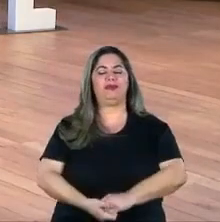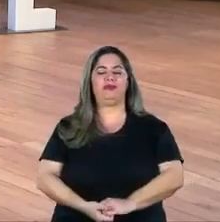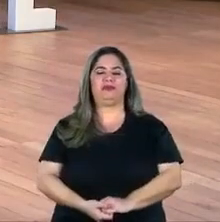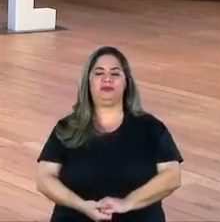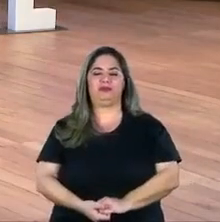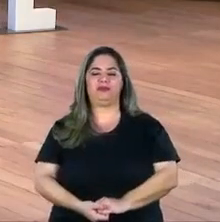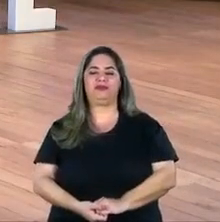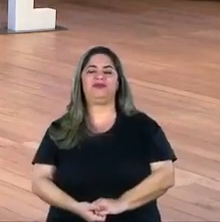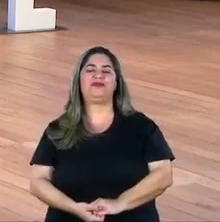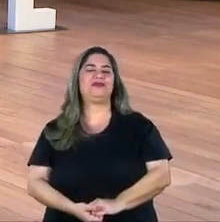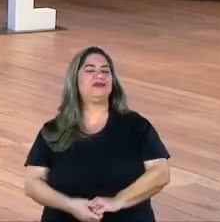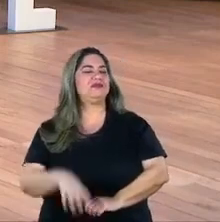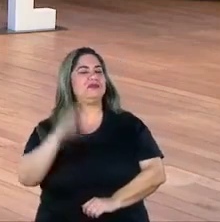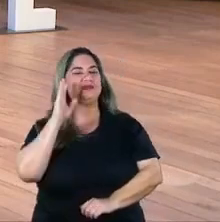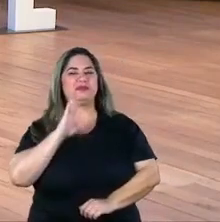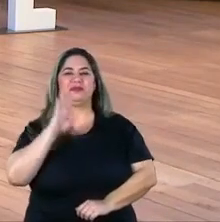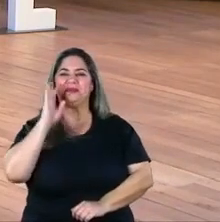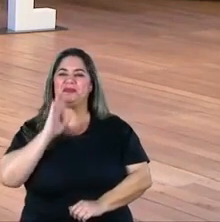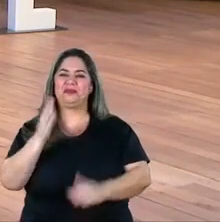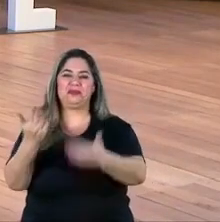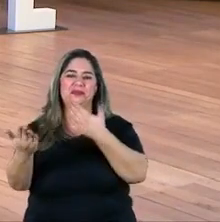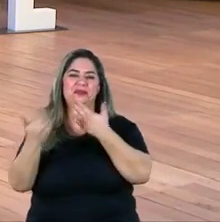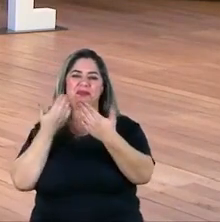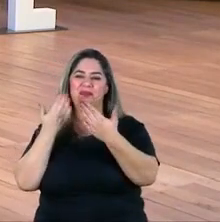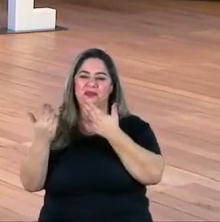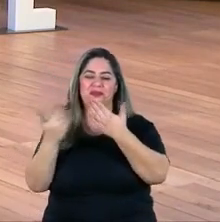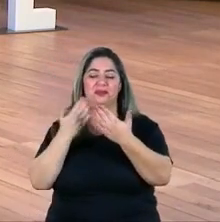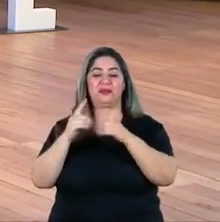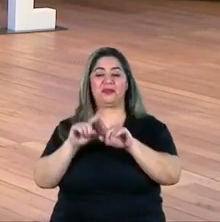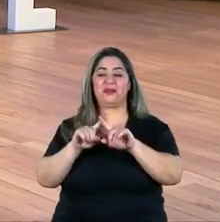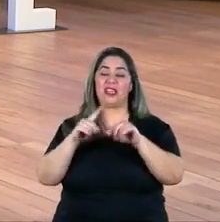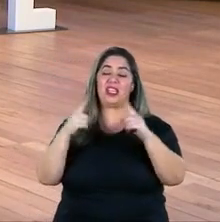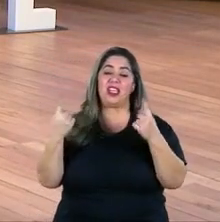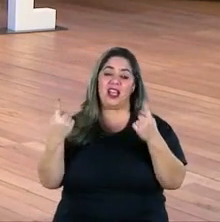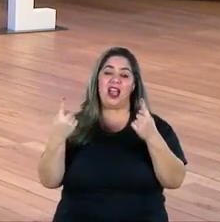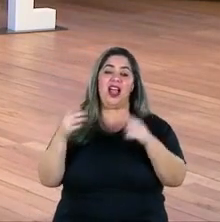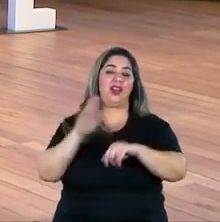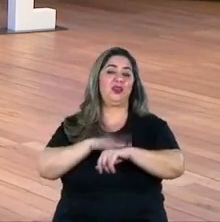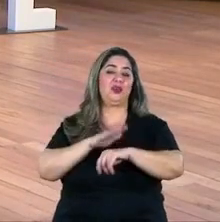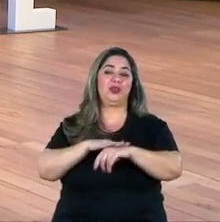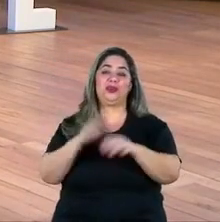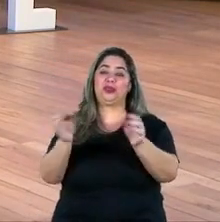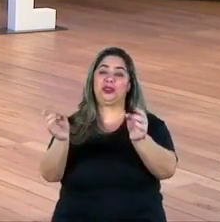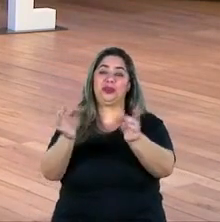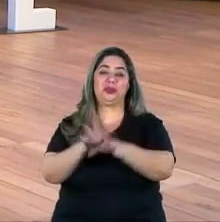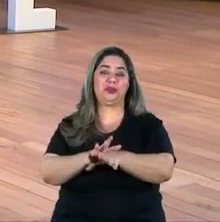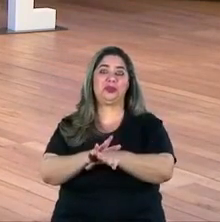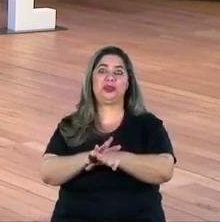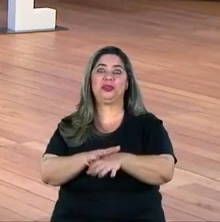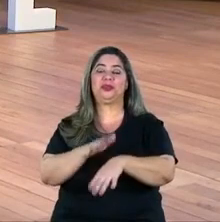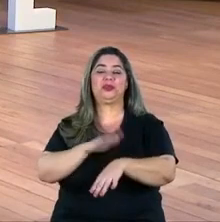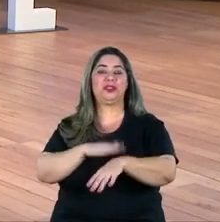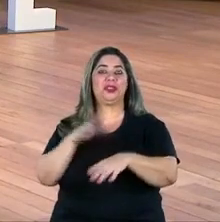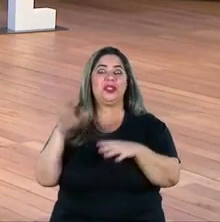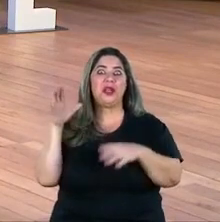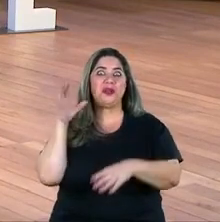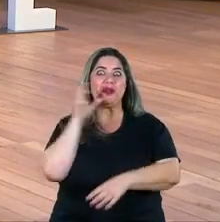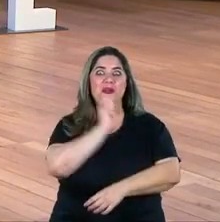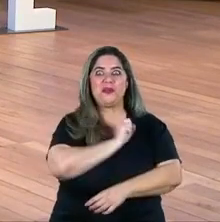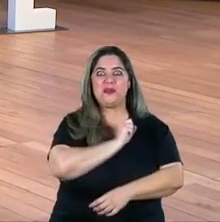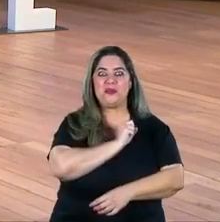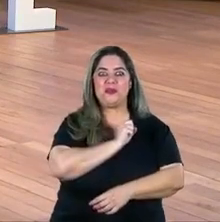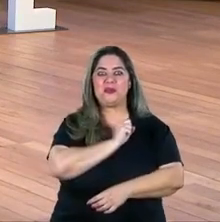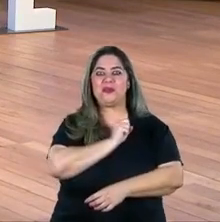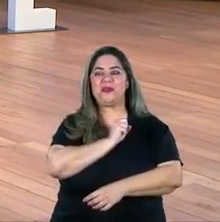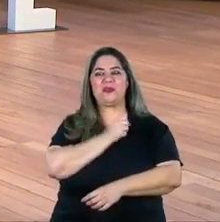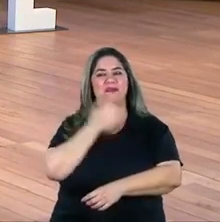gente que delícia esse papo infelizmente a gente nosso tempo acabou nosso tempo voou na verdade eu acho que eles